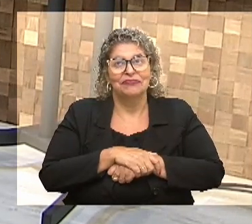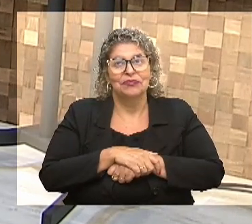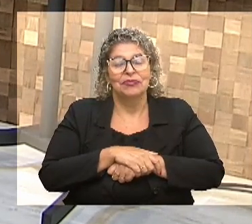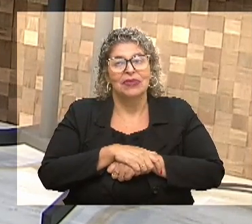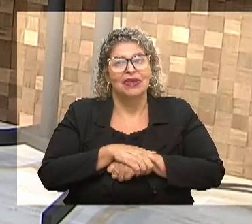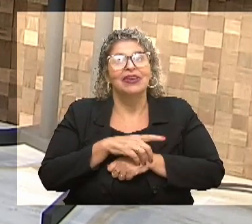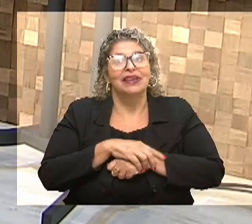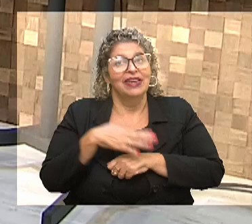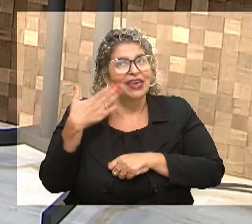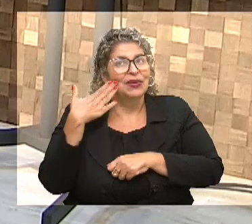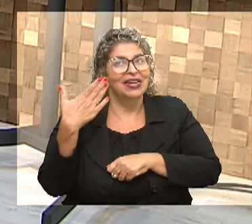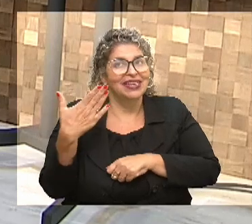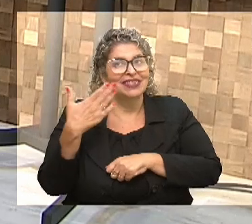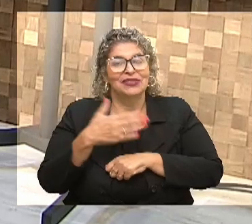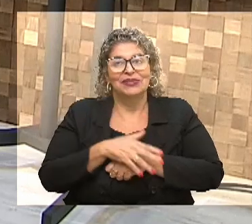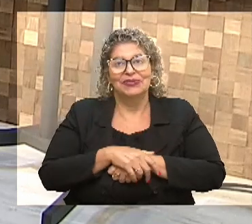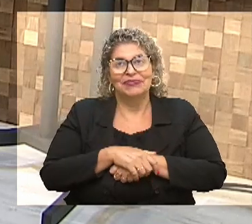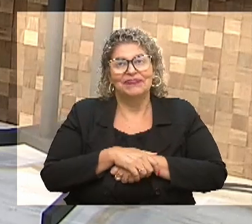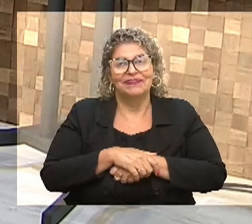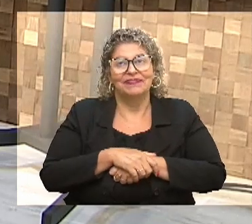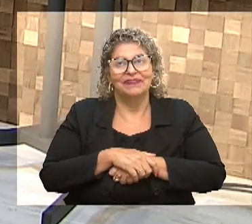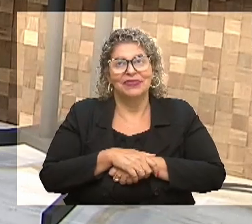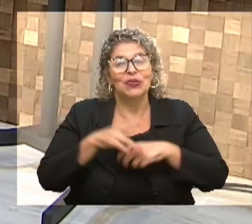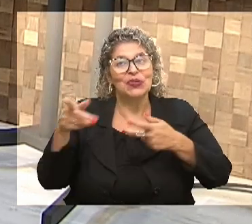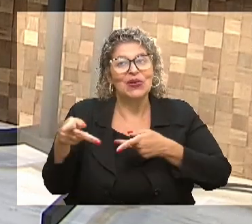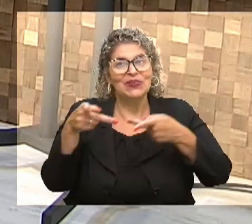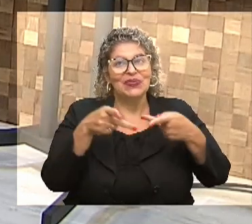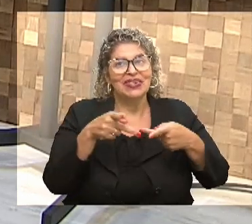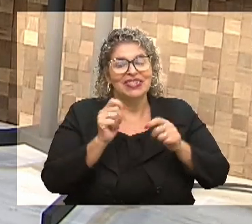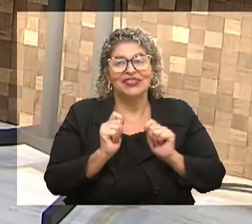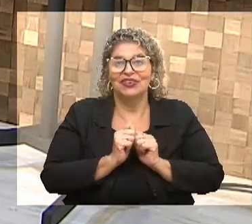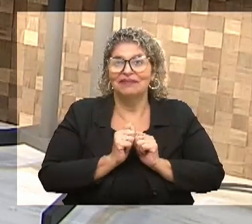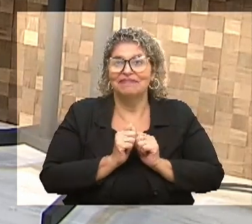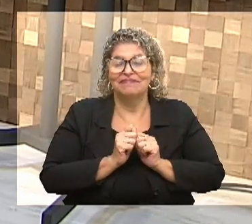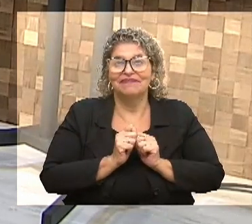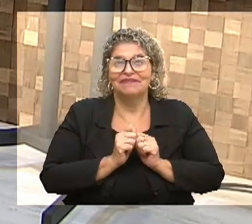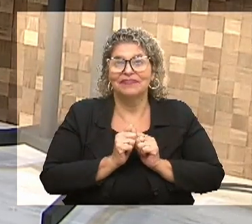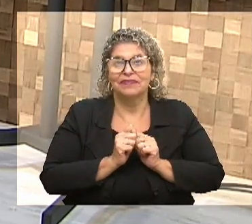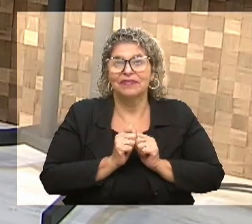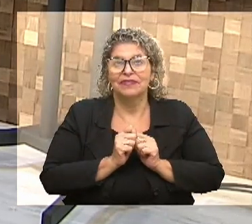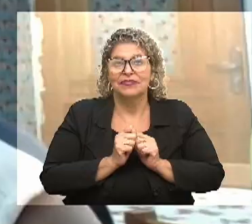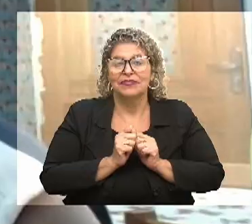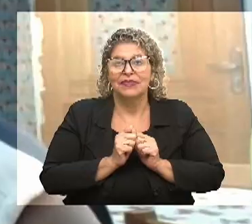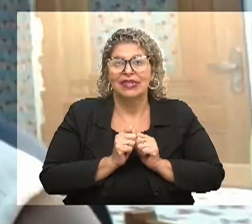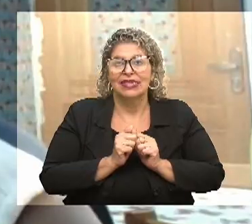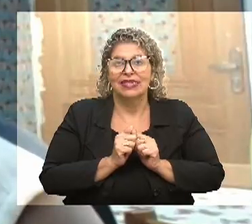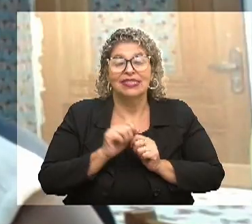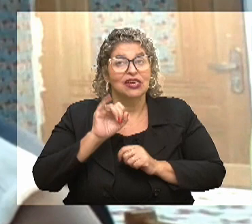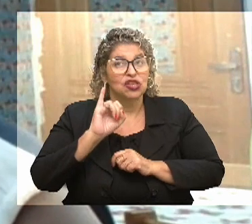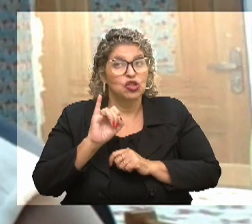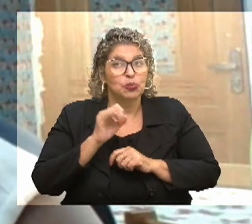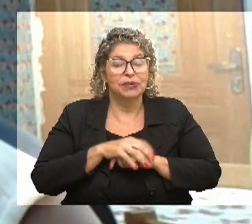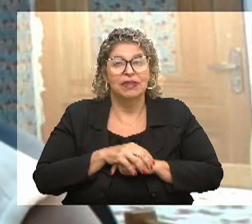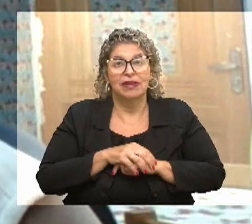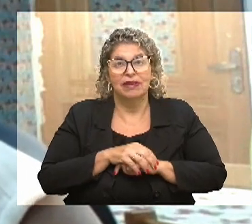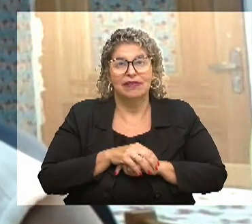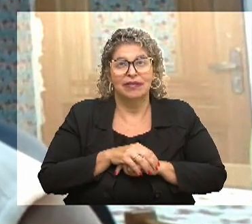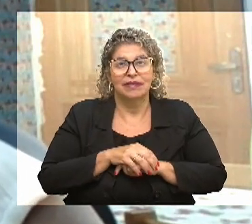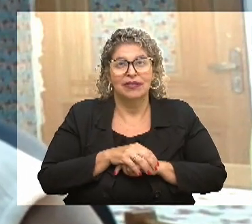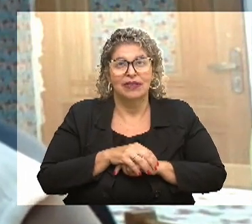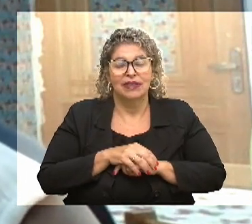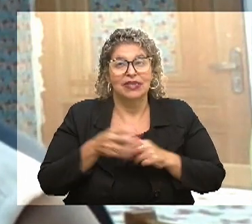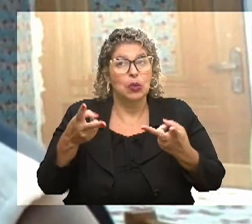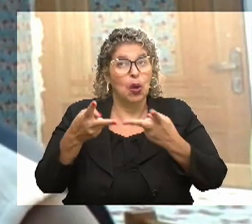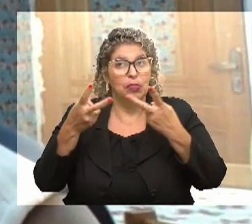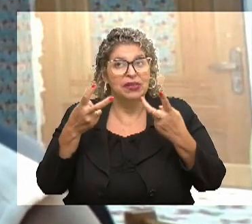Eu agradeço muito, Muito obrigado. No convite e poder, cada vez que a gente puder chegar, as pessoas